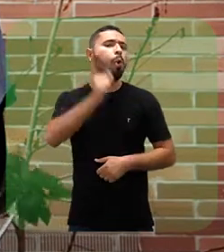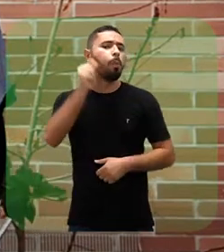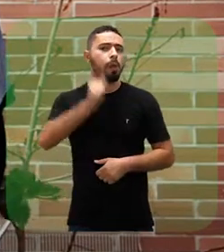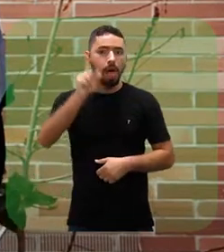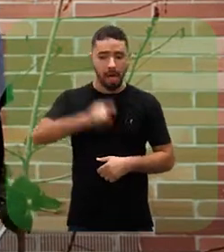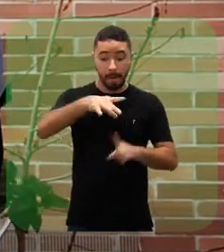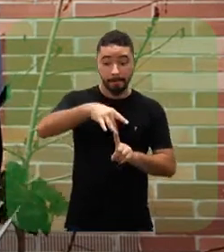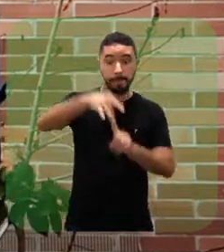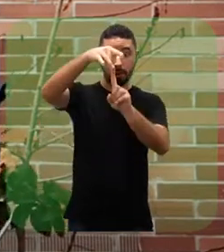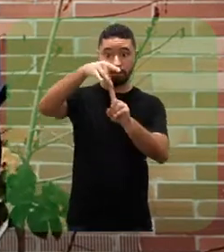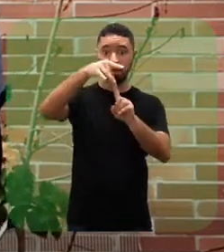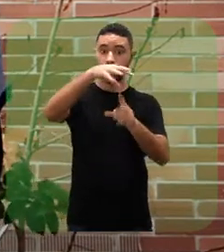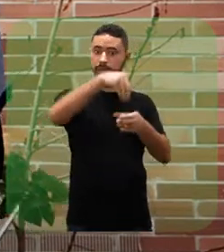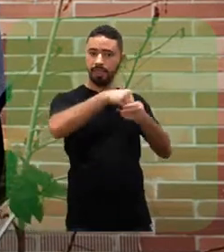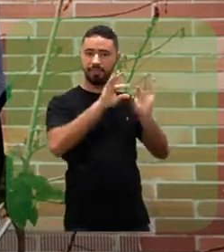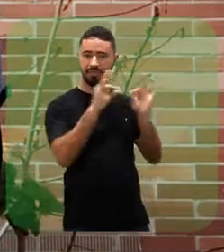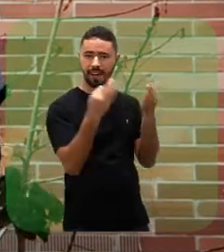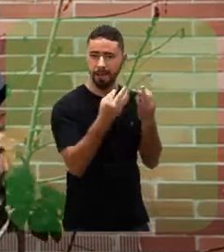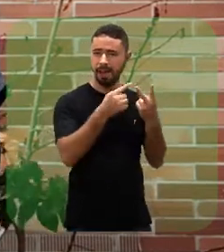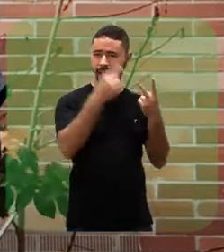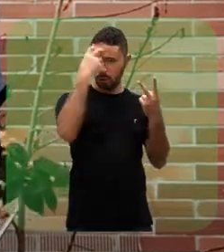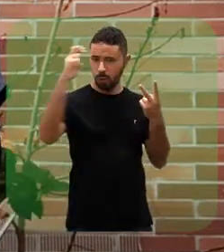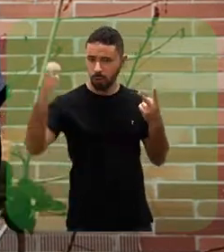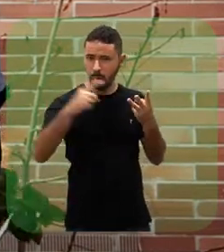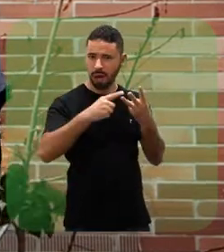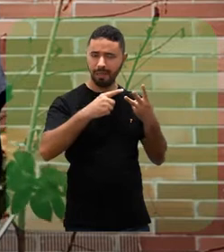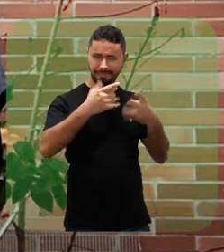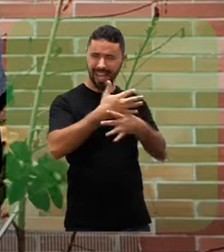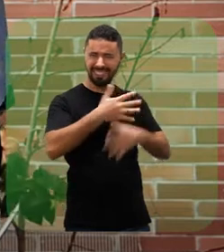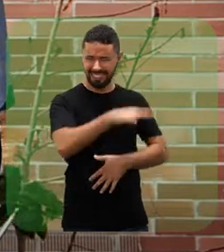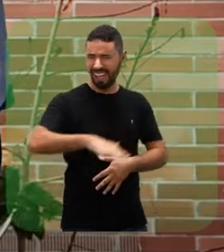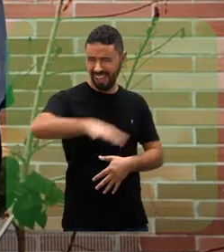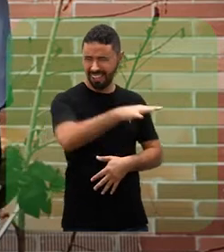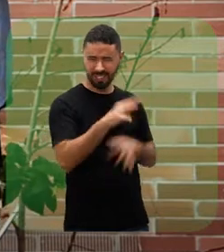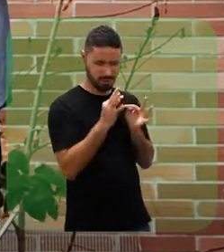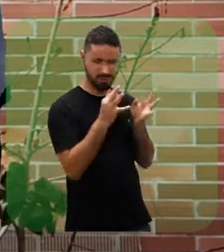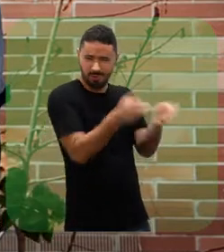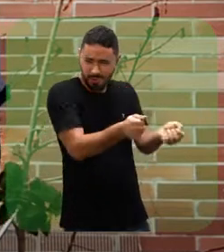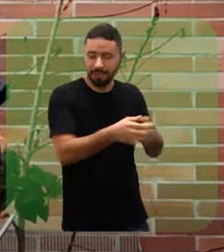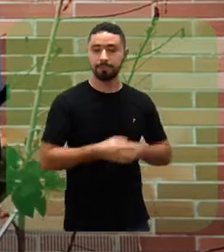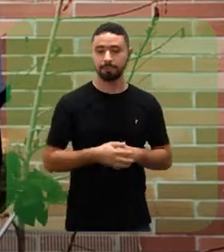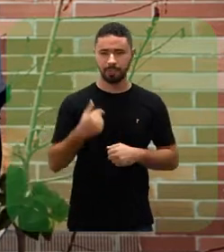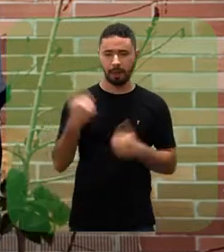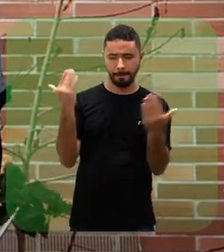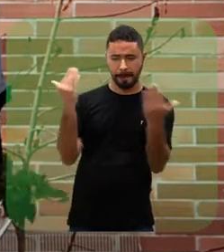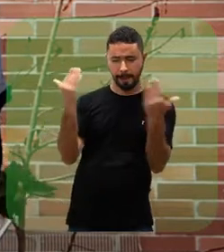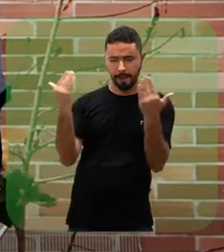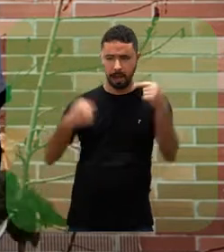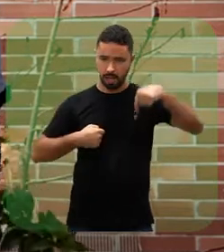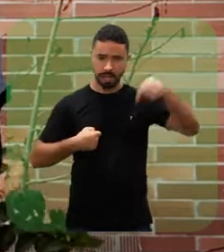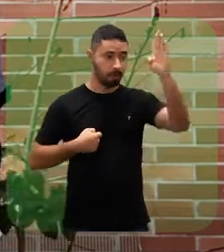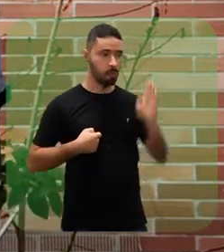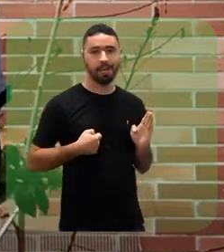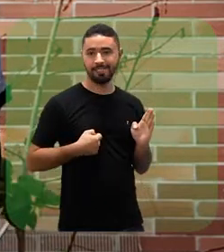uma linha como a prioridade na família, na cultura, na cidade como um todo. E faço um paralelo